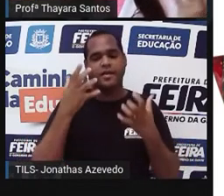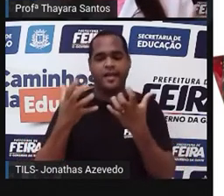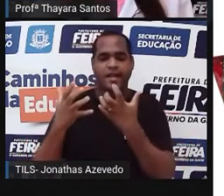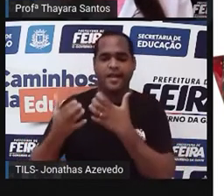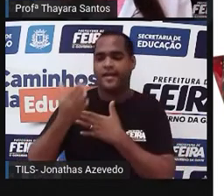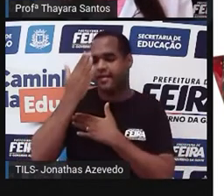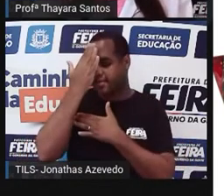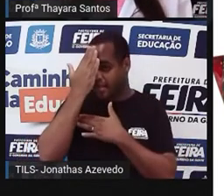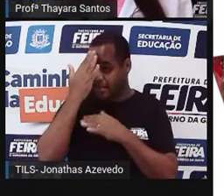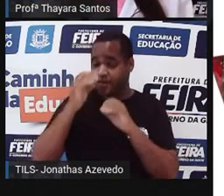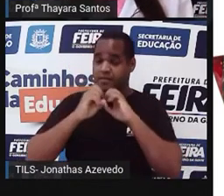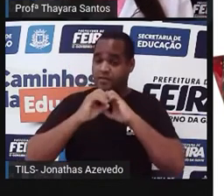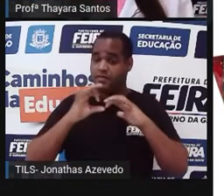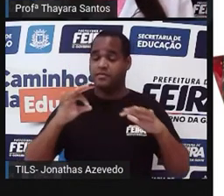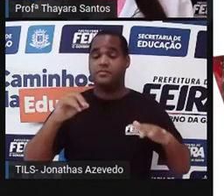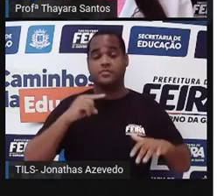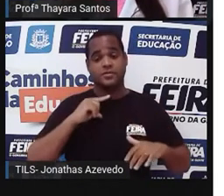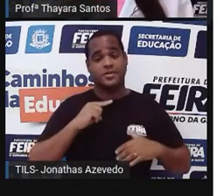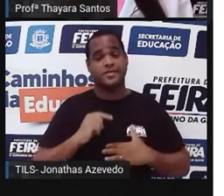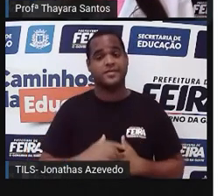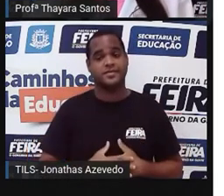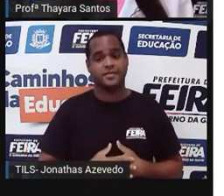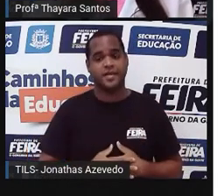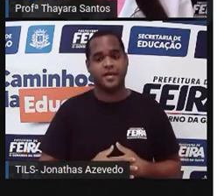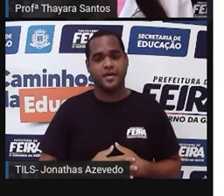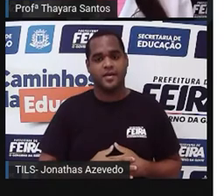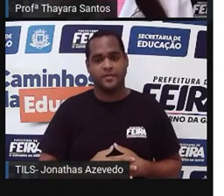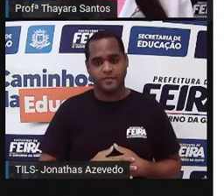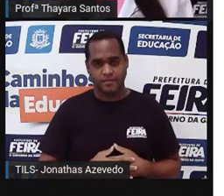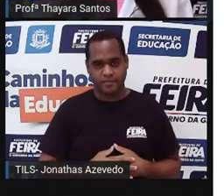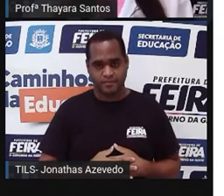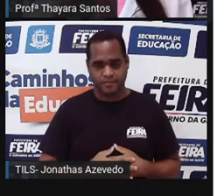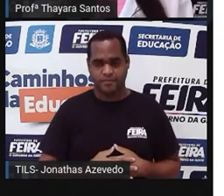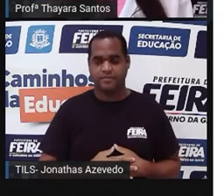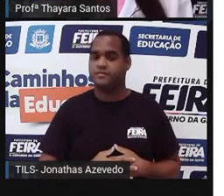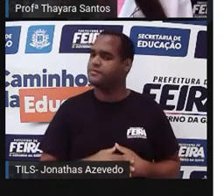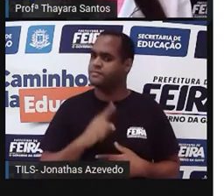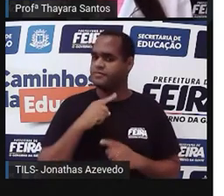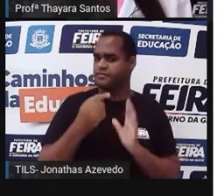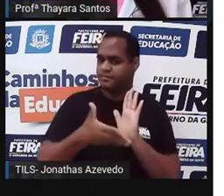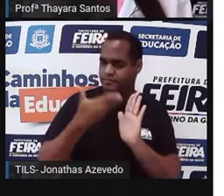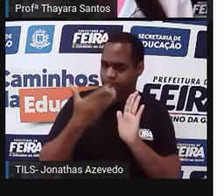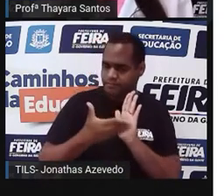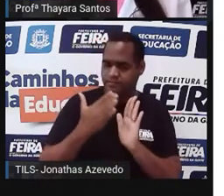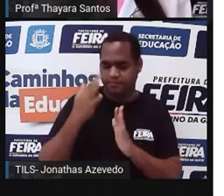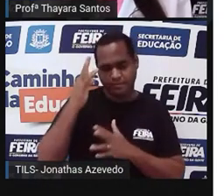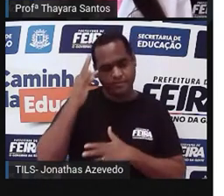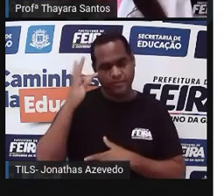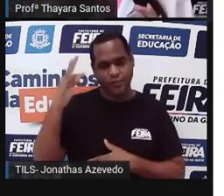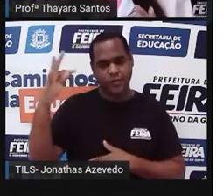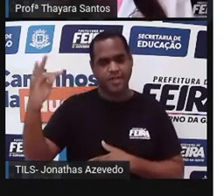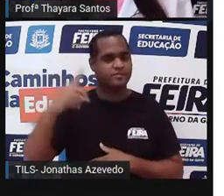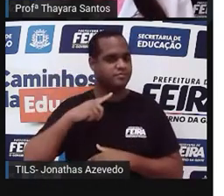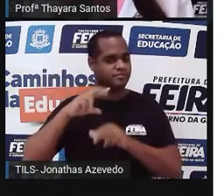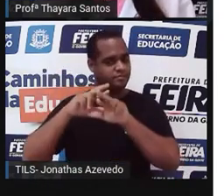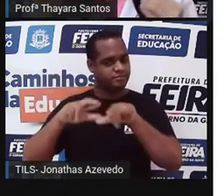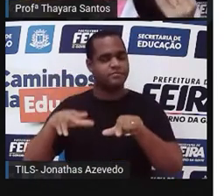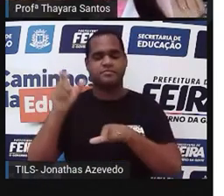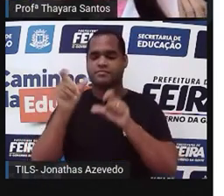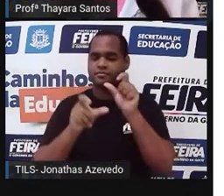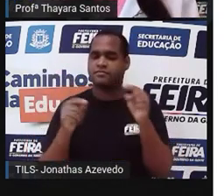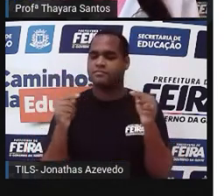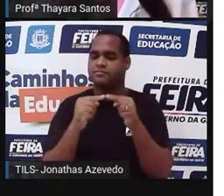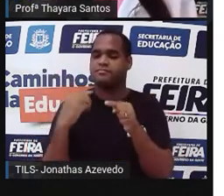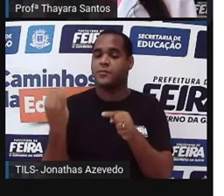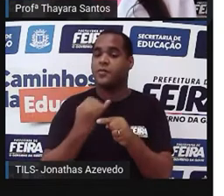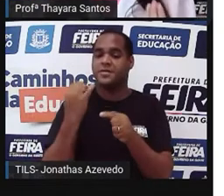essas descobertas de Darwin. E nesse livro, né, da teoria das espécies, ele lança